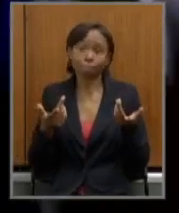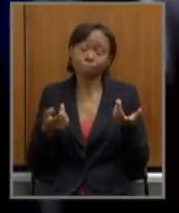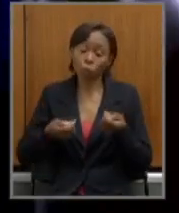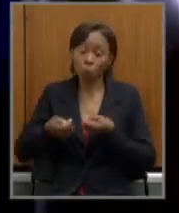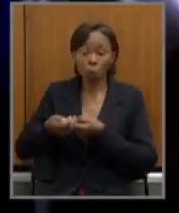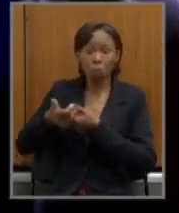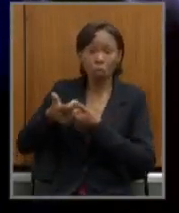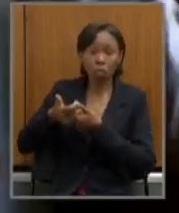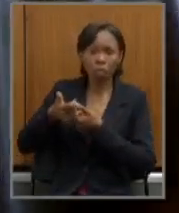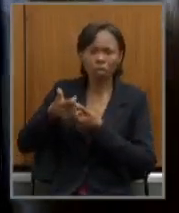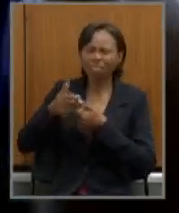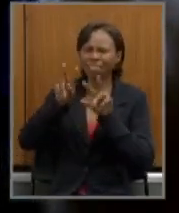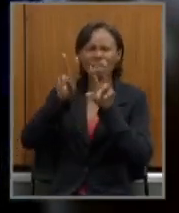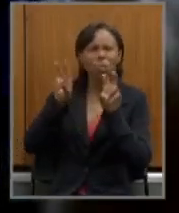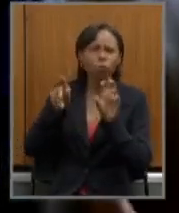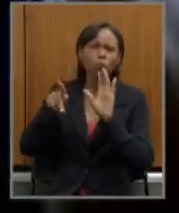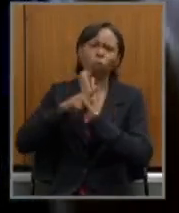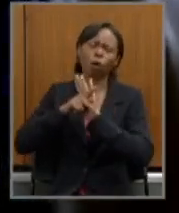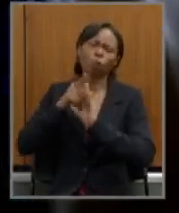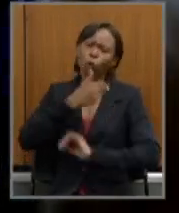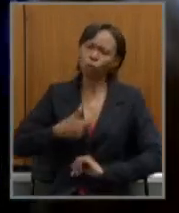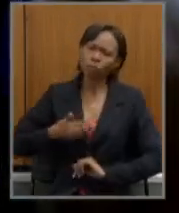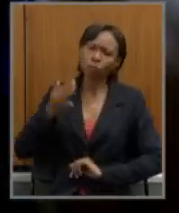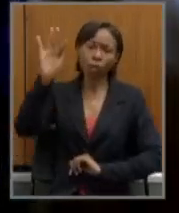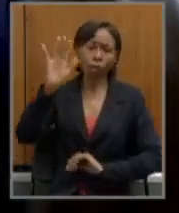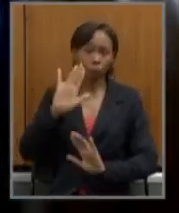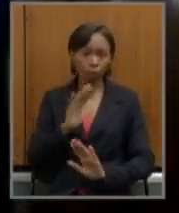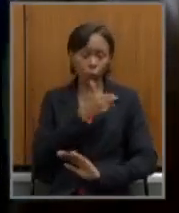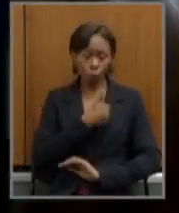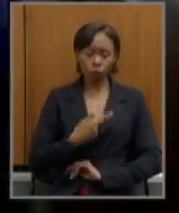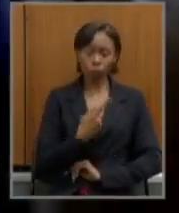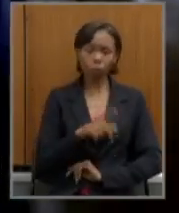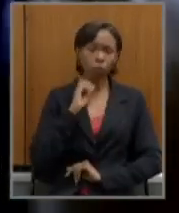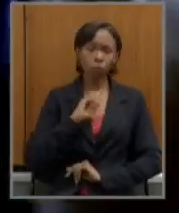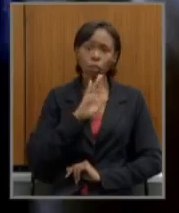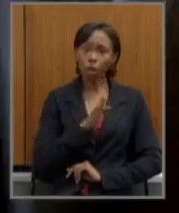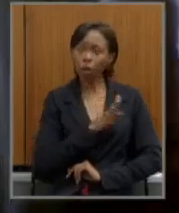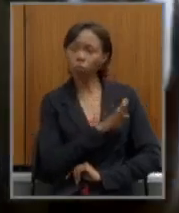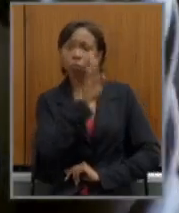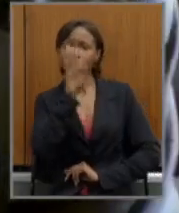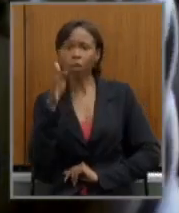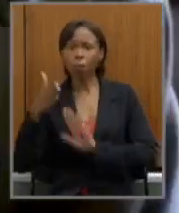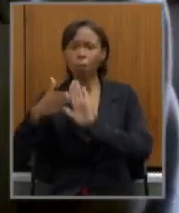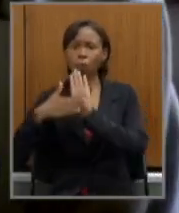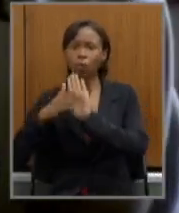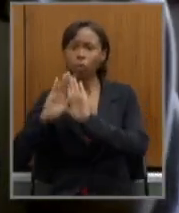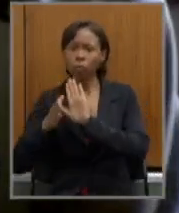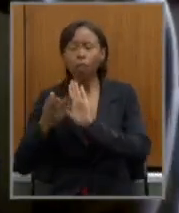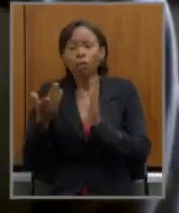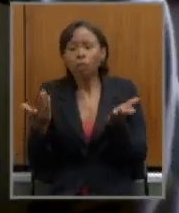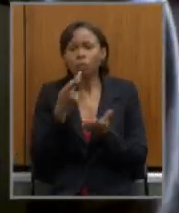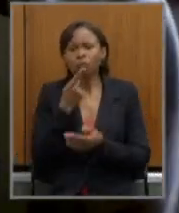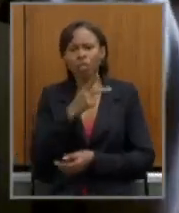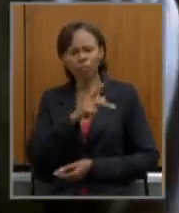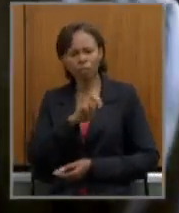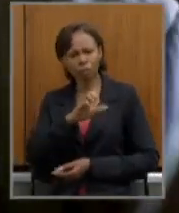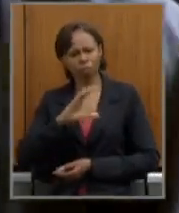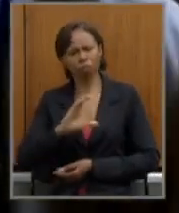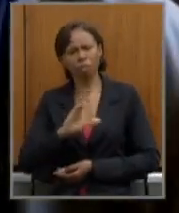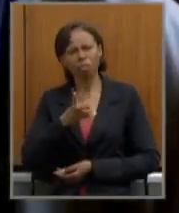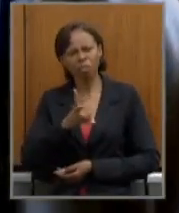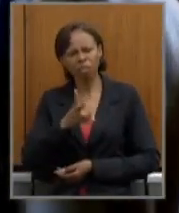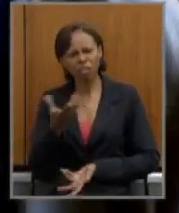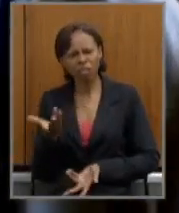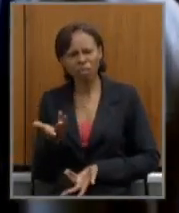que esse é assunto do governo federal mas o governo do estado já foi lá já propôs isso porque se alguém quer falar em PEC acha que vai fazer sem